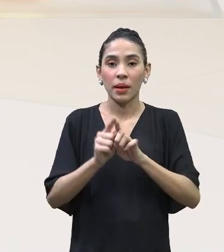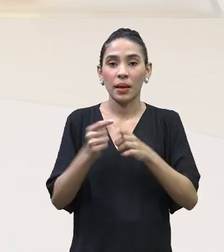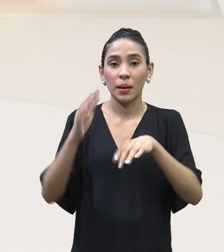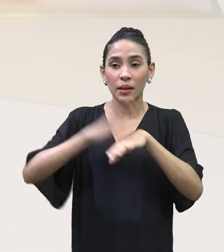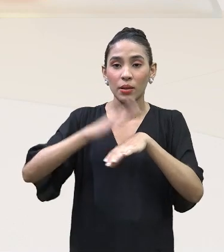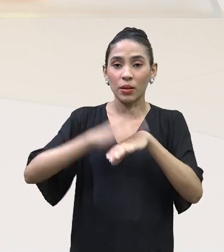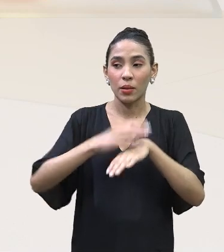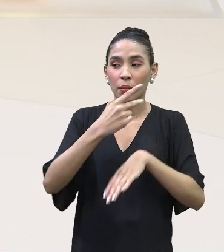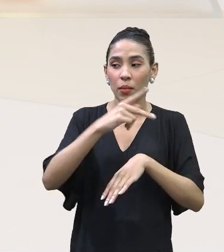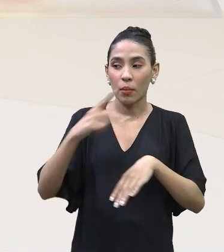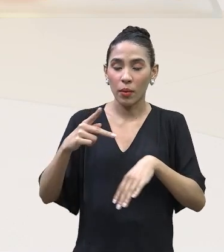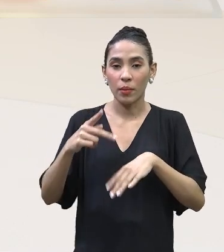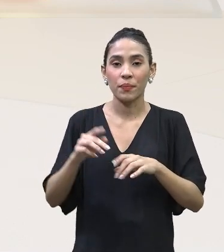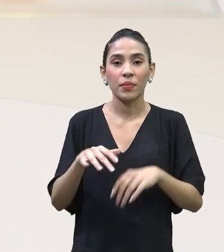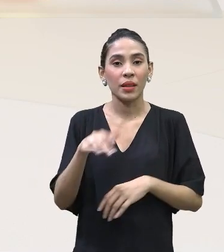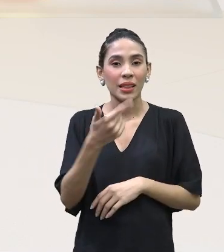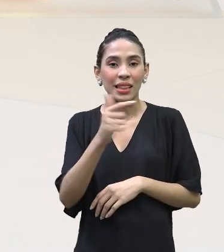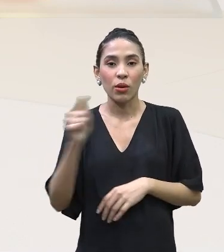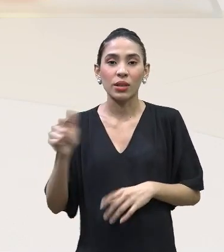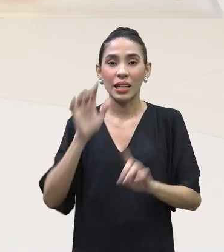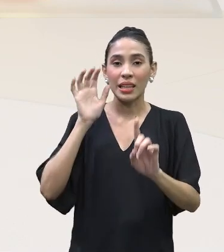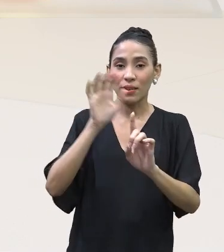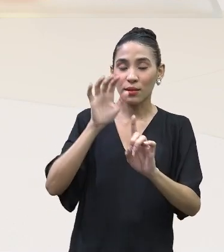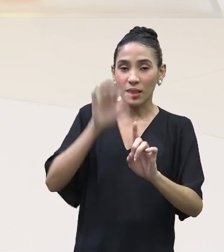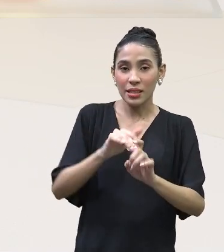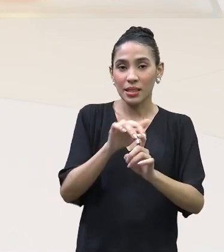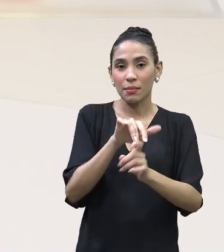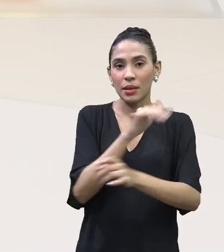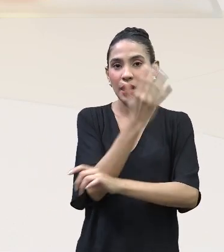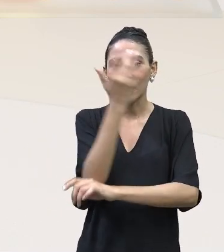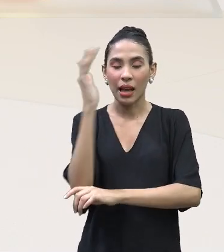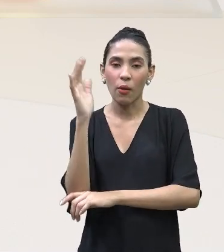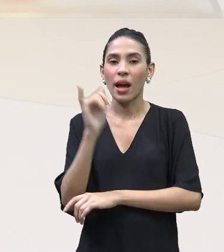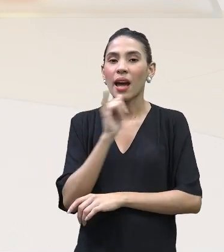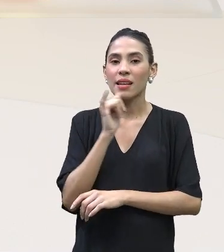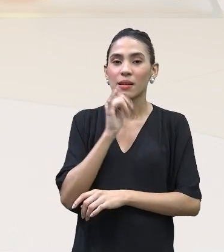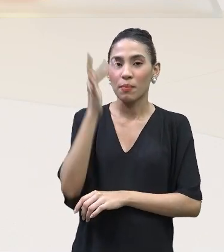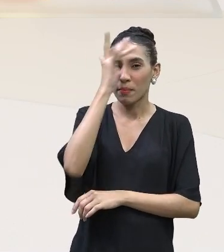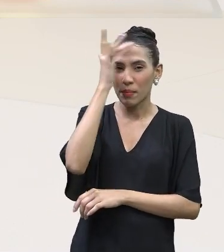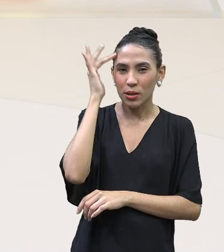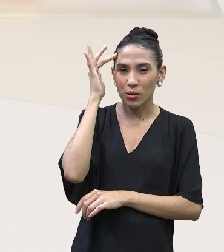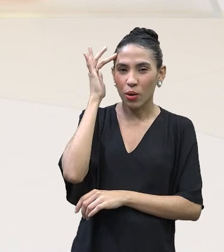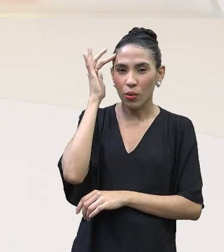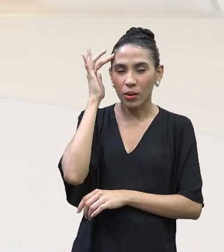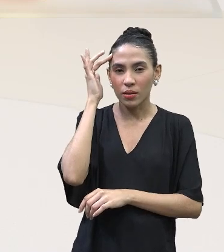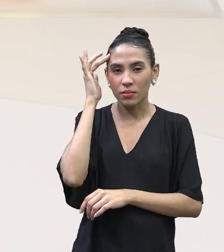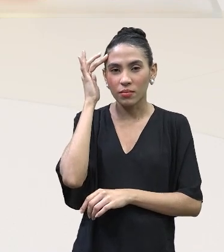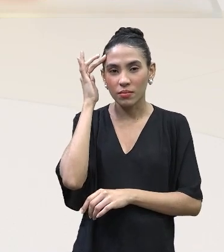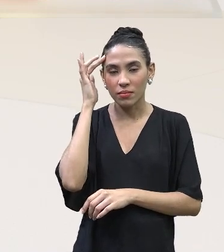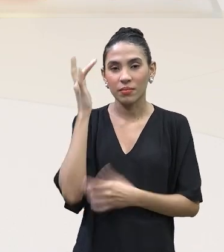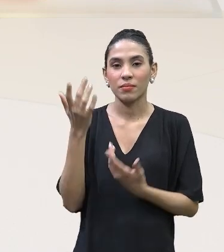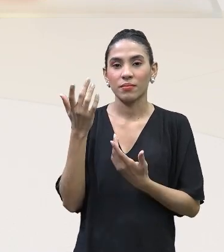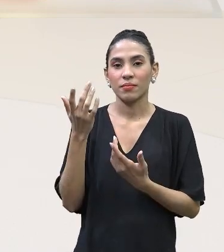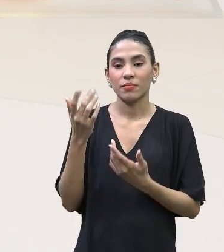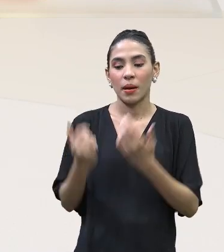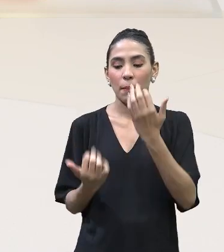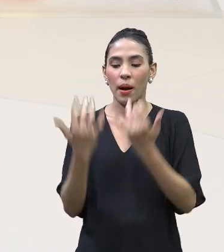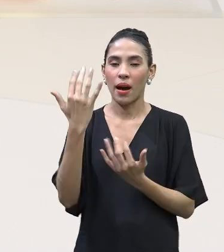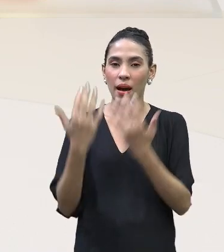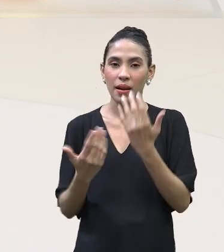impacto ambiental que um grande proprietário rural, que um grande fazendeiro ali para queimar